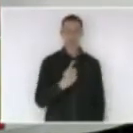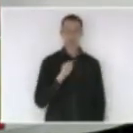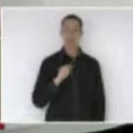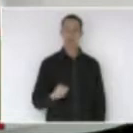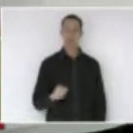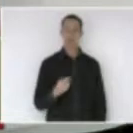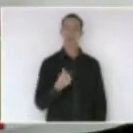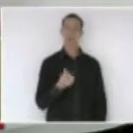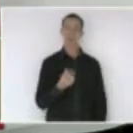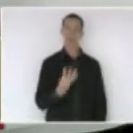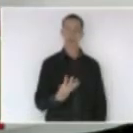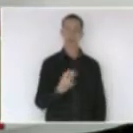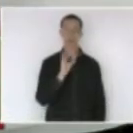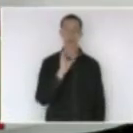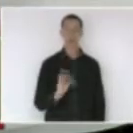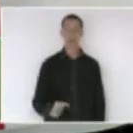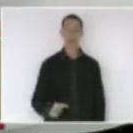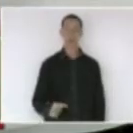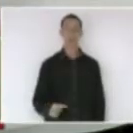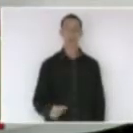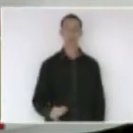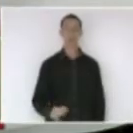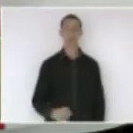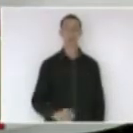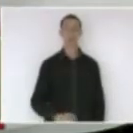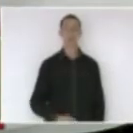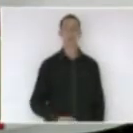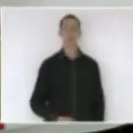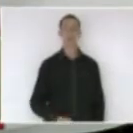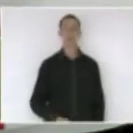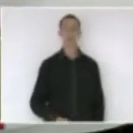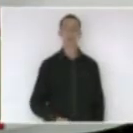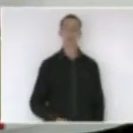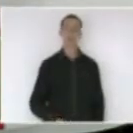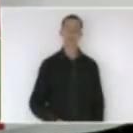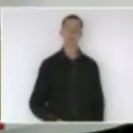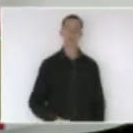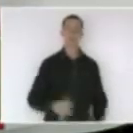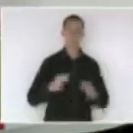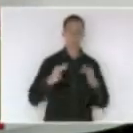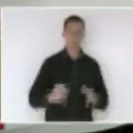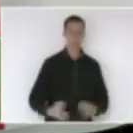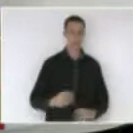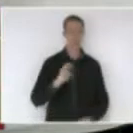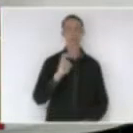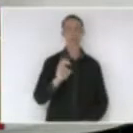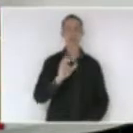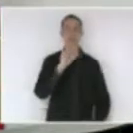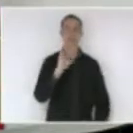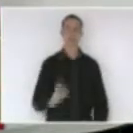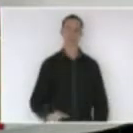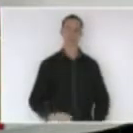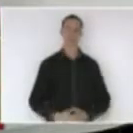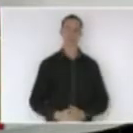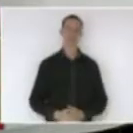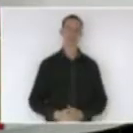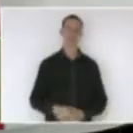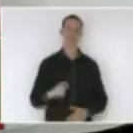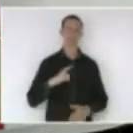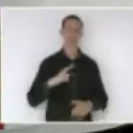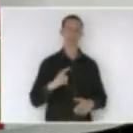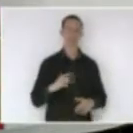o legal seria passar 5%. Não tem este conjunto de manobras